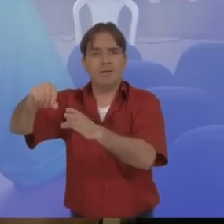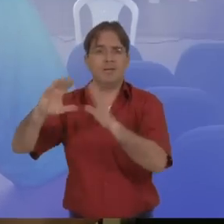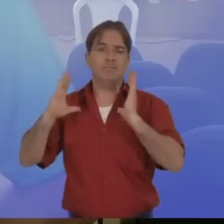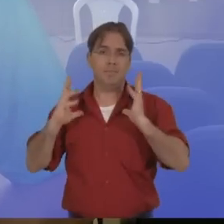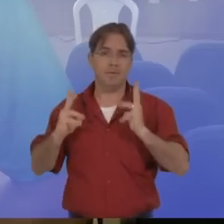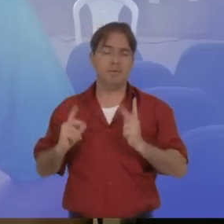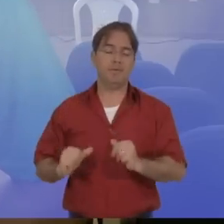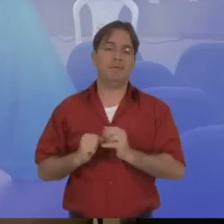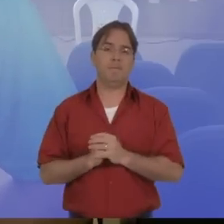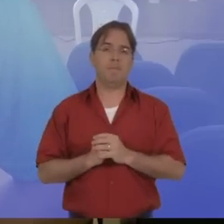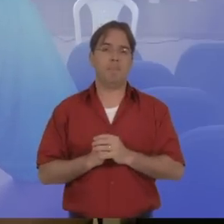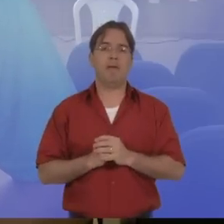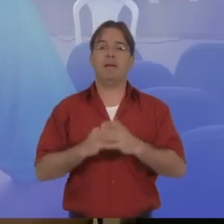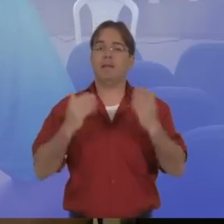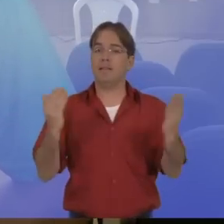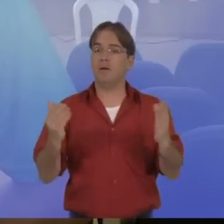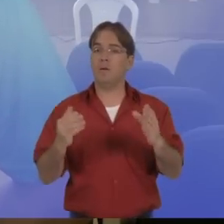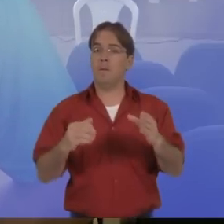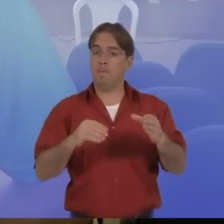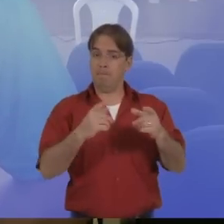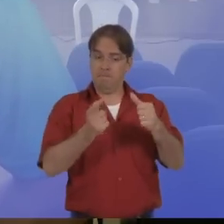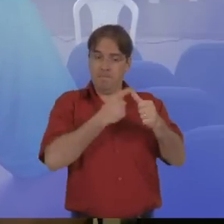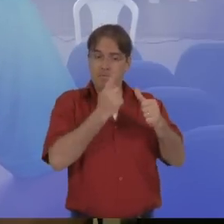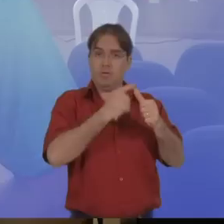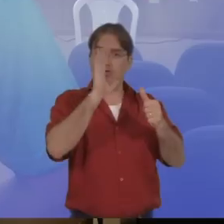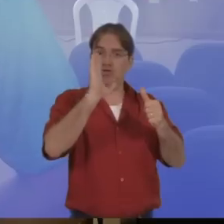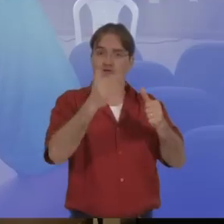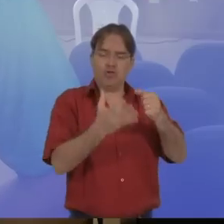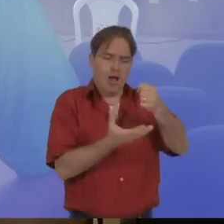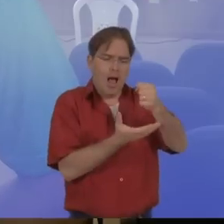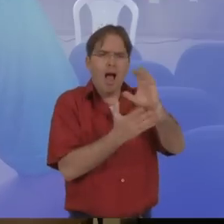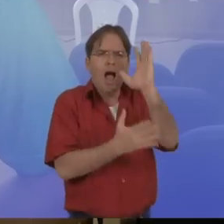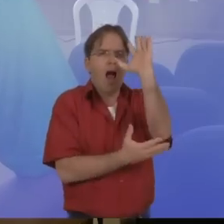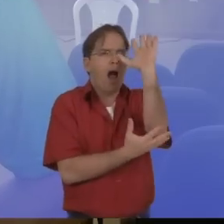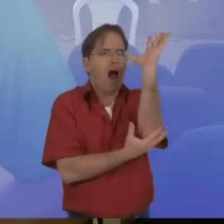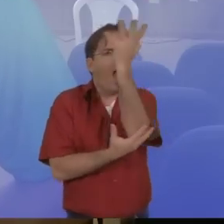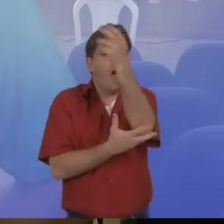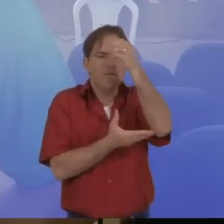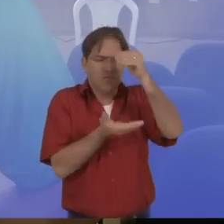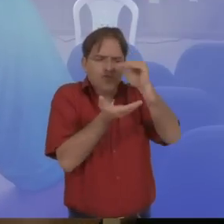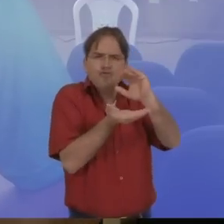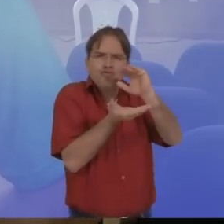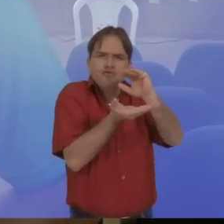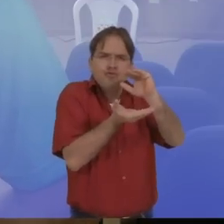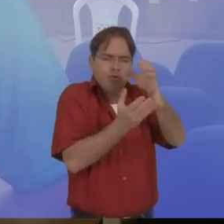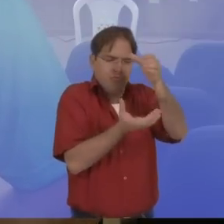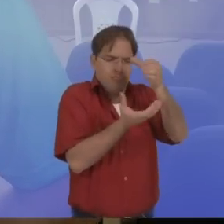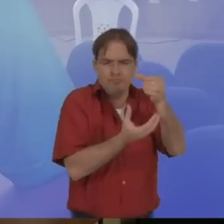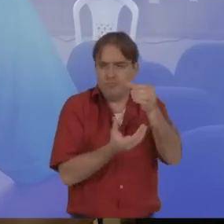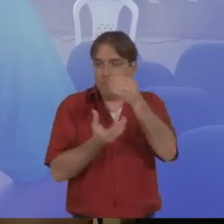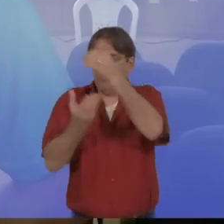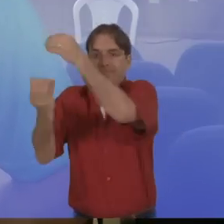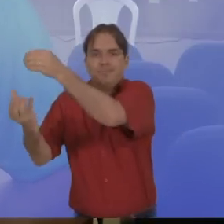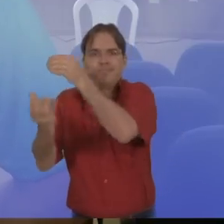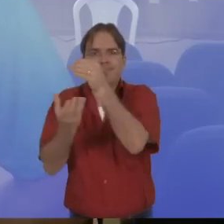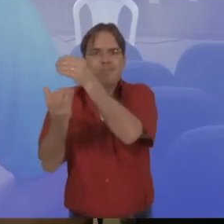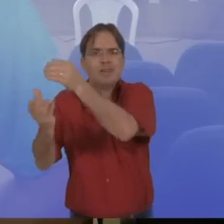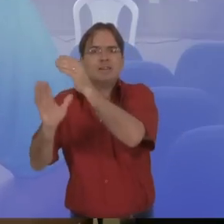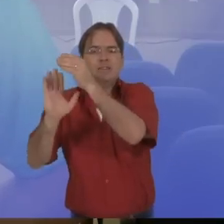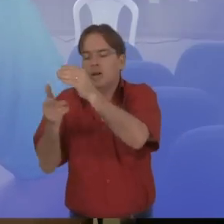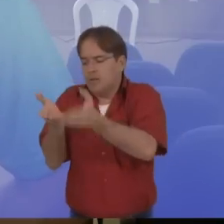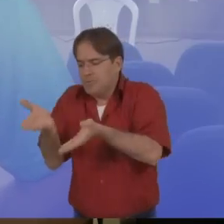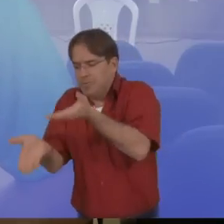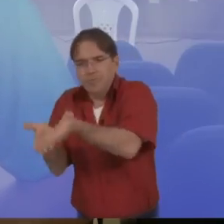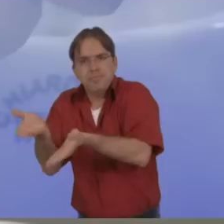sementes, mudas das plantas, fazemos uma oficina nas escolas, como